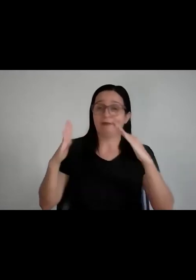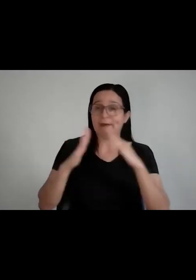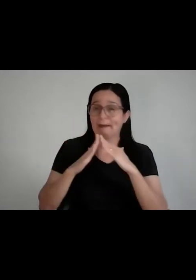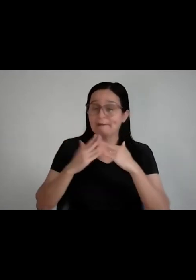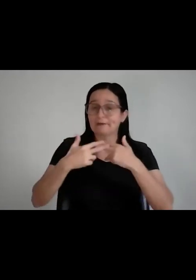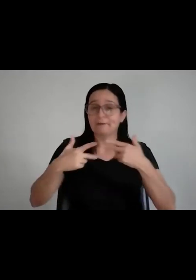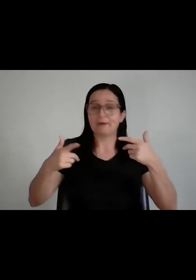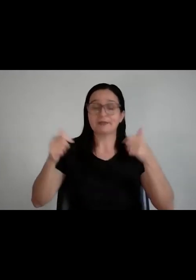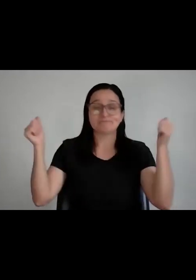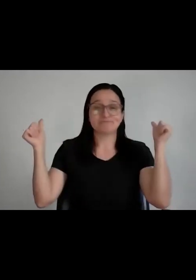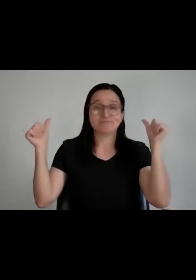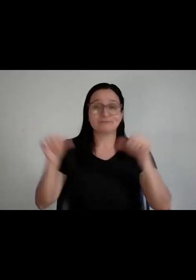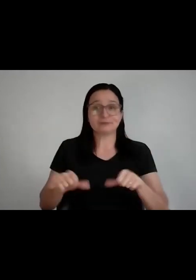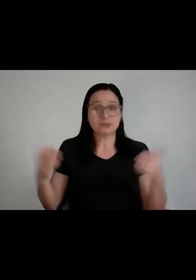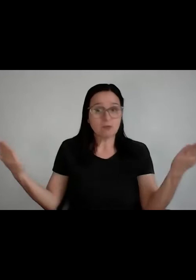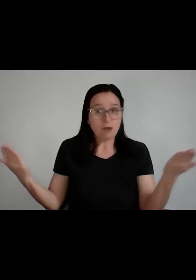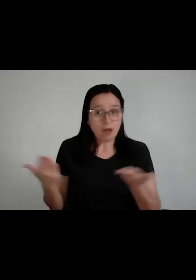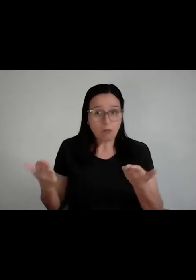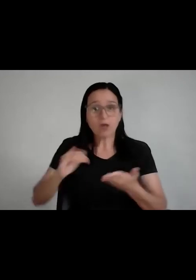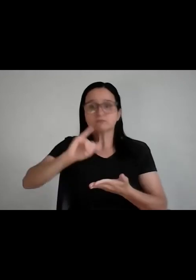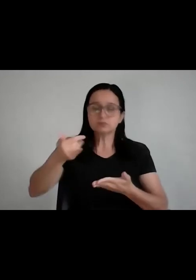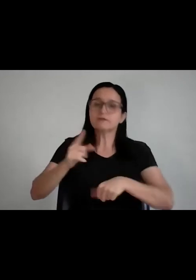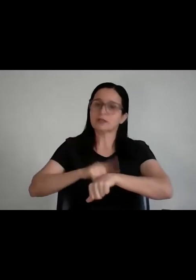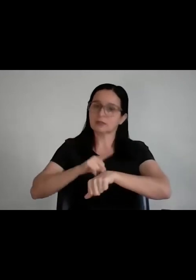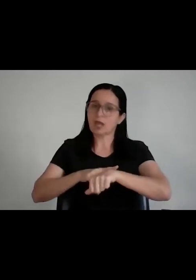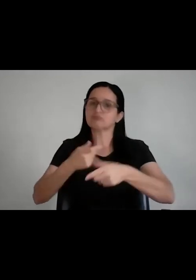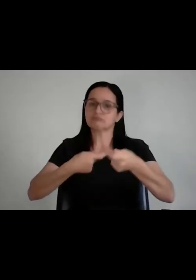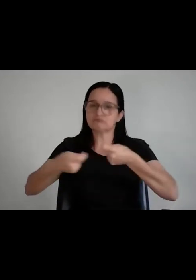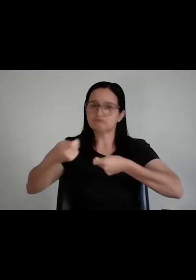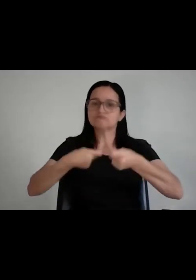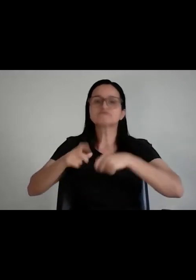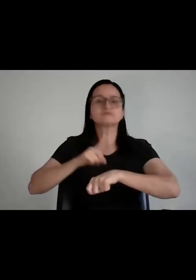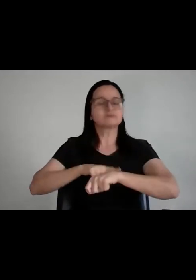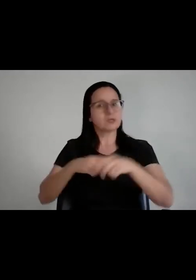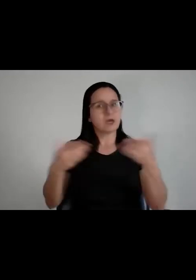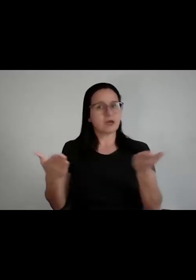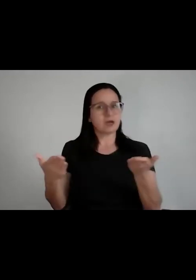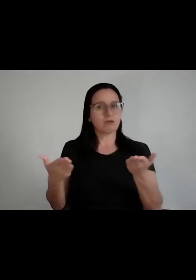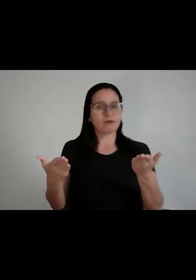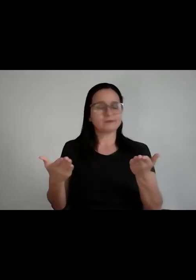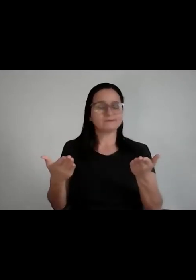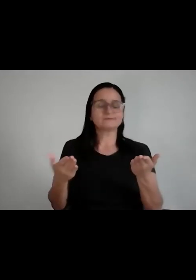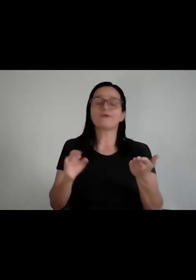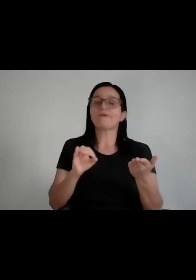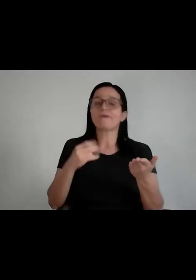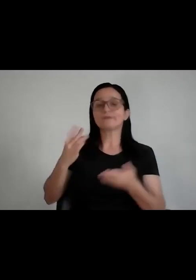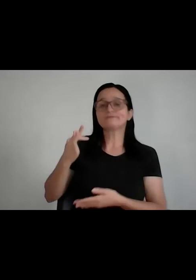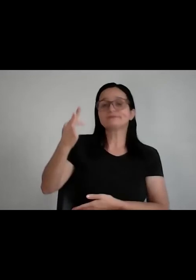ou você investe em gestão de tempo agora e aprende a fazer isso, ou você vai ter dificuldades aí